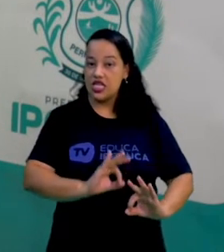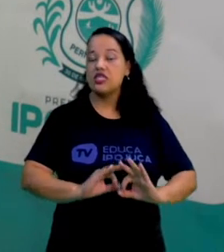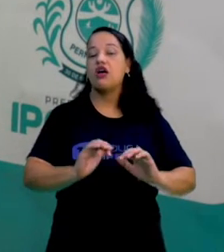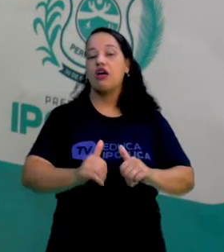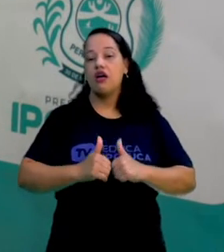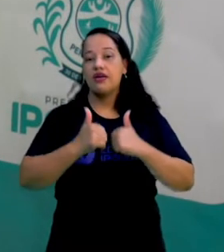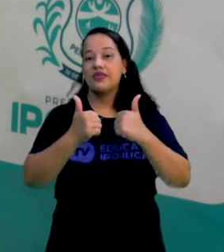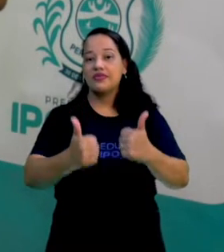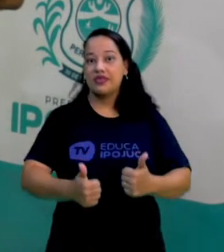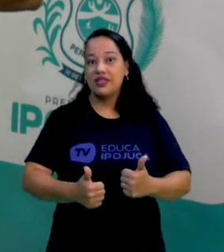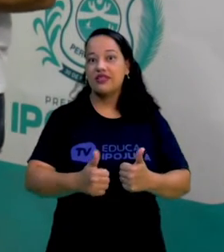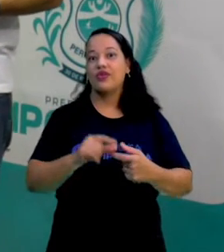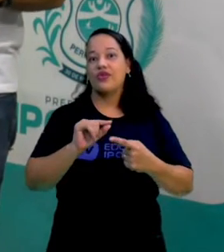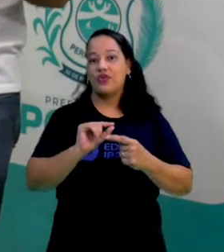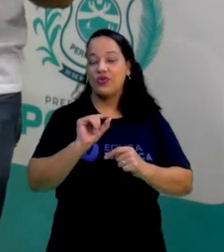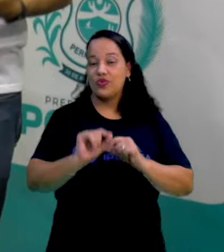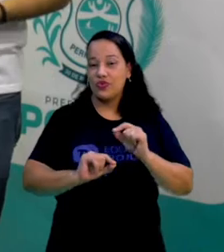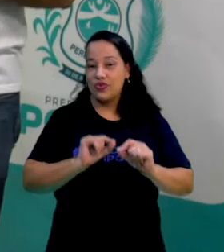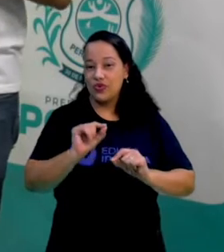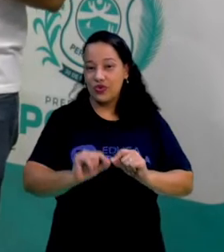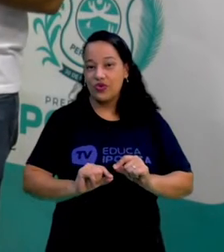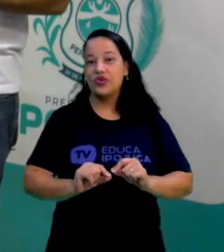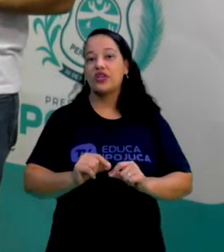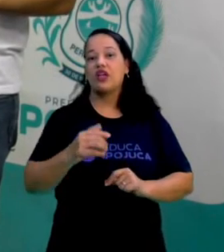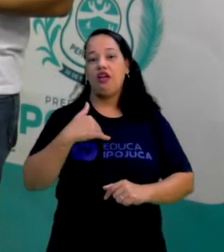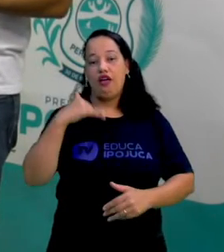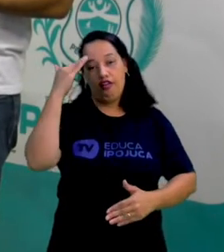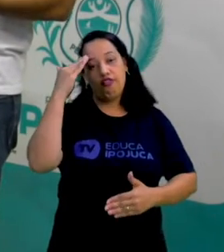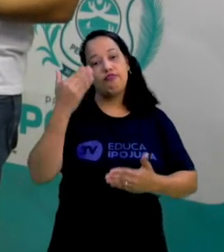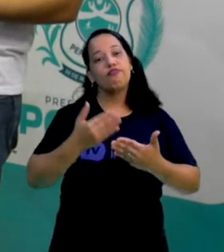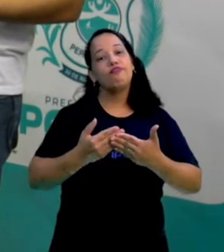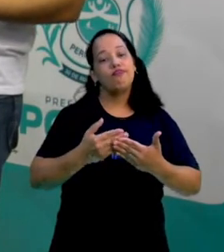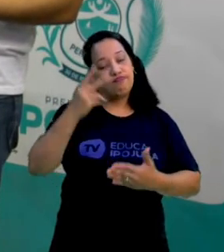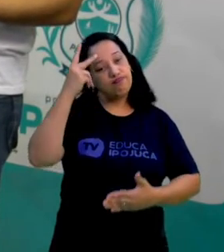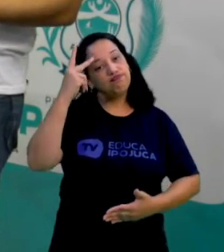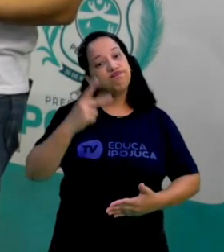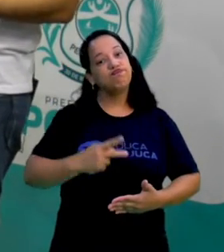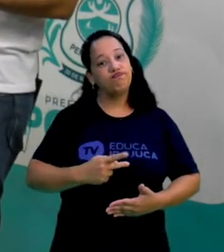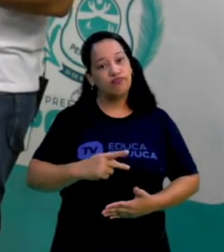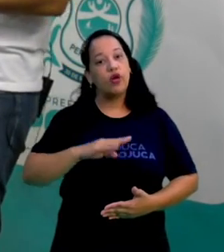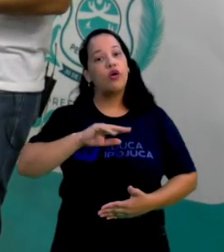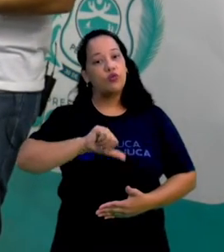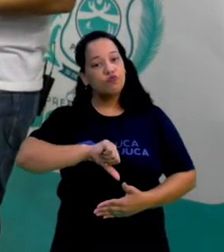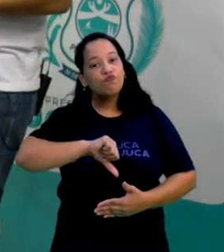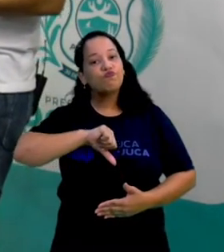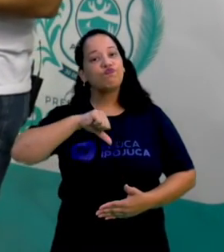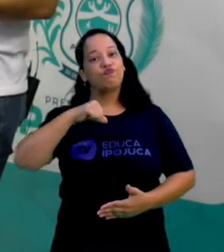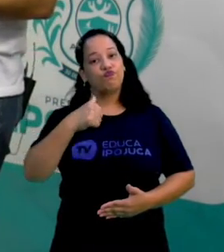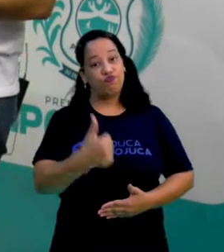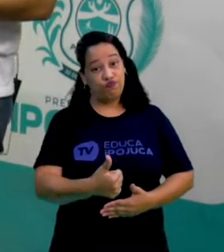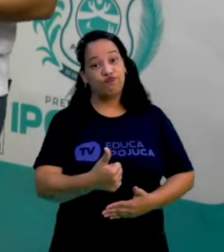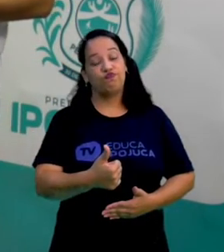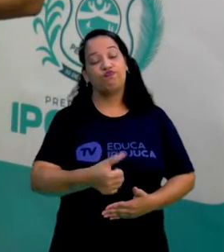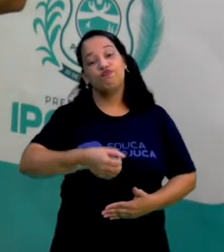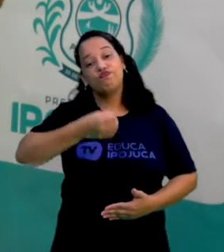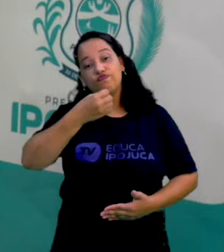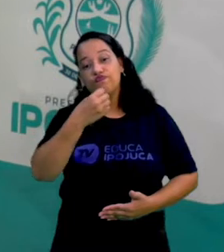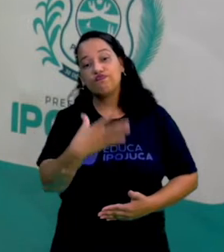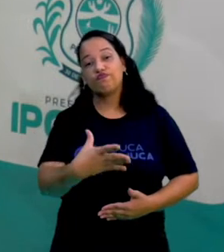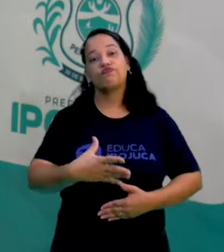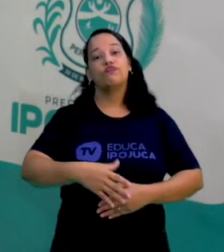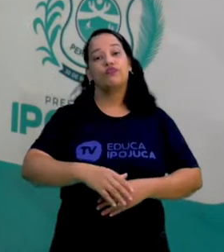logicamente, resultar para a gente numa confiança maior, numa alta confiança maior. Isso vai impactar positivamente